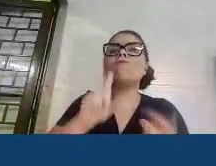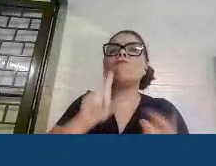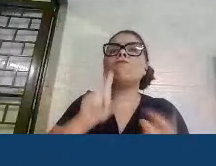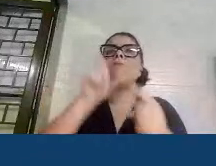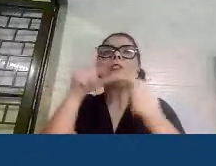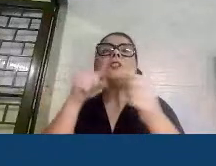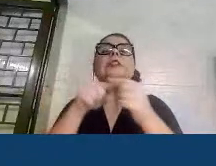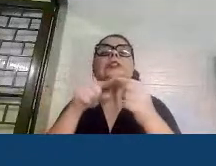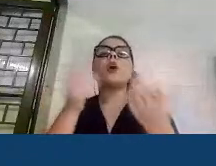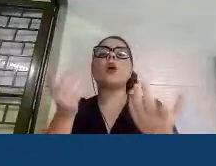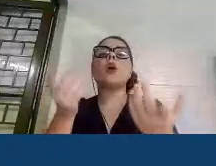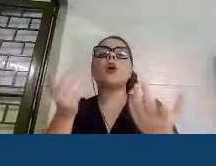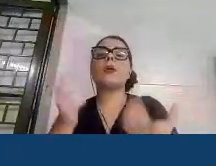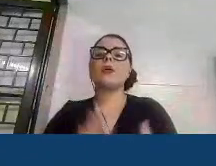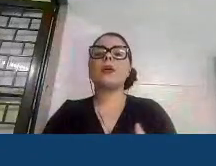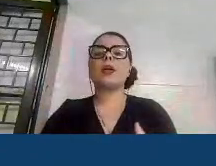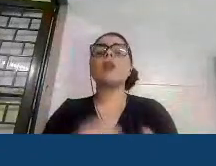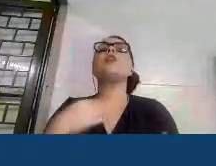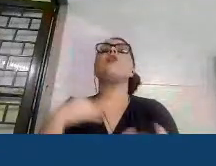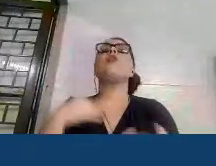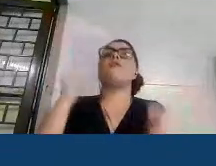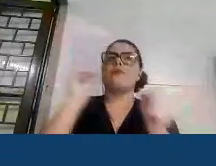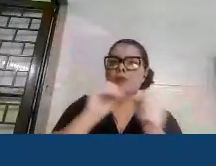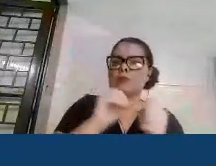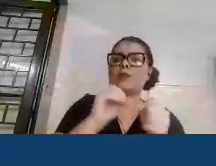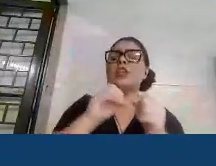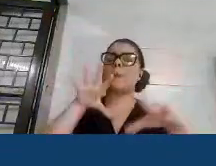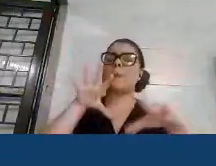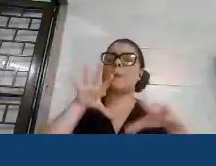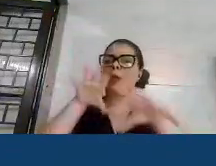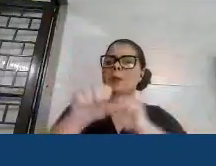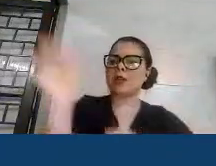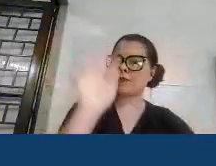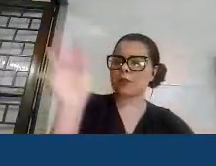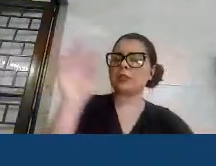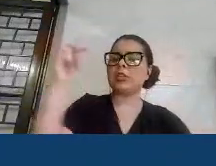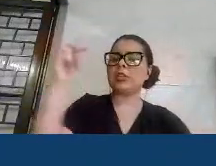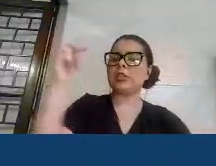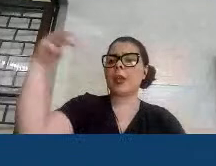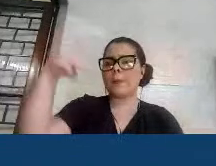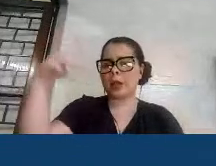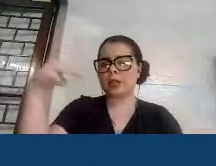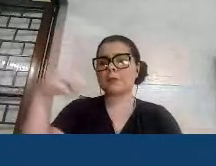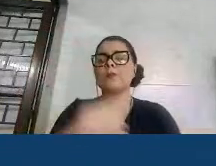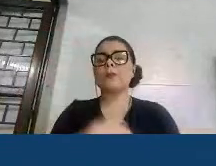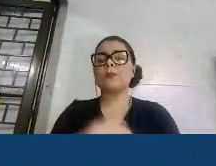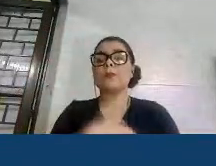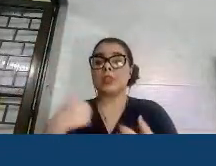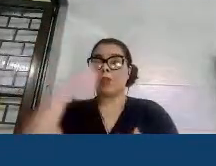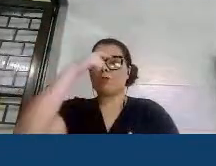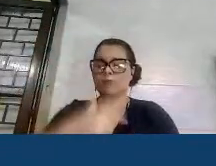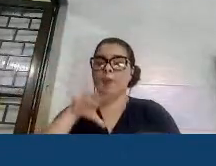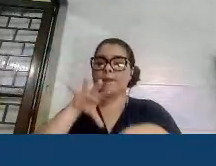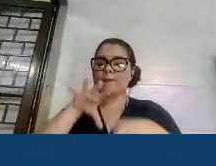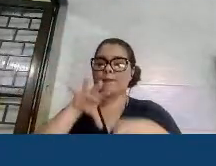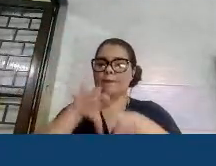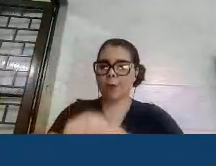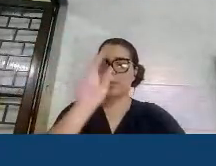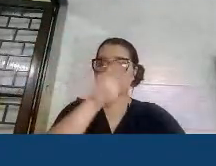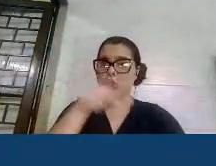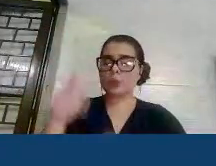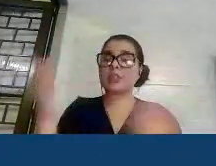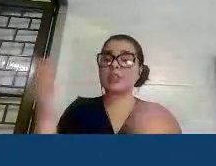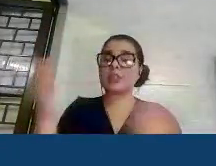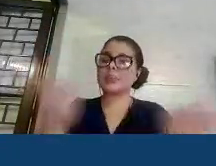e que eu fiz a minha graduação em matemática, a minha licenciatura e me tornei professor, estou